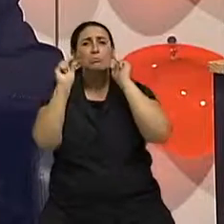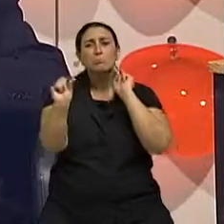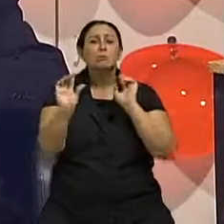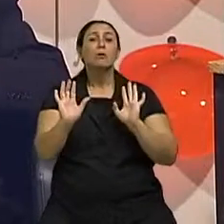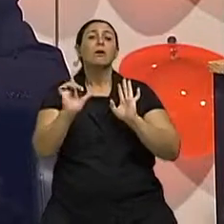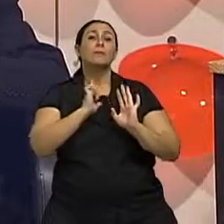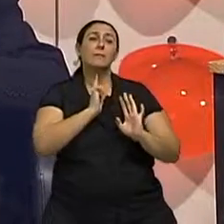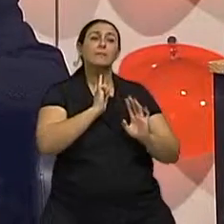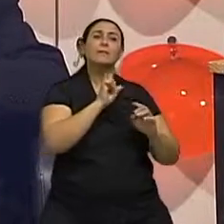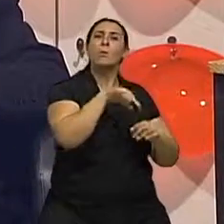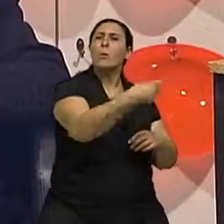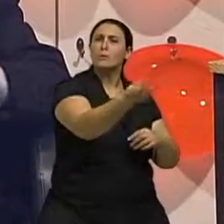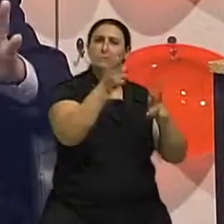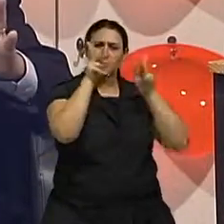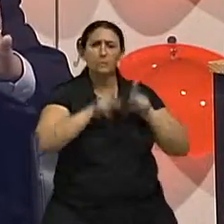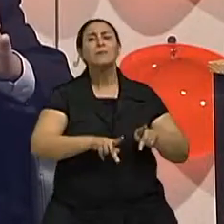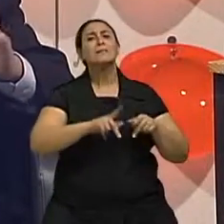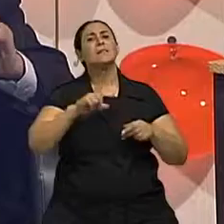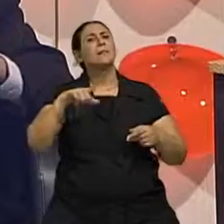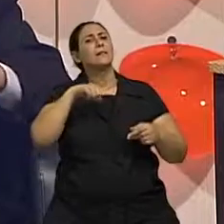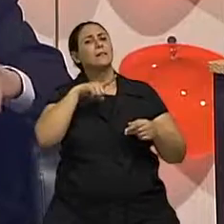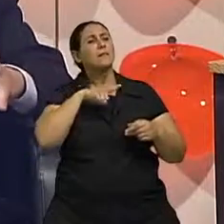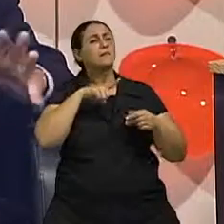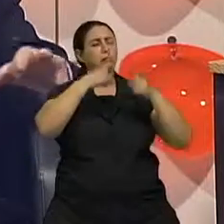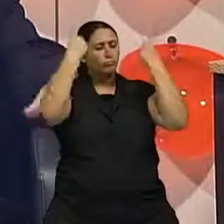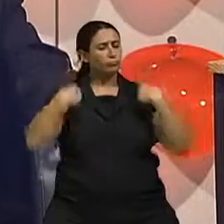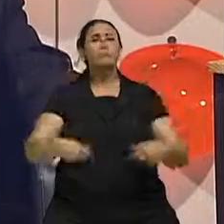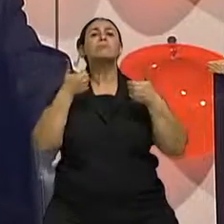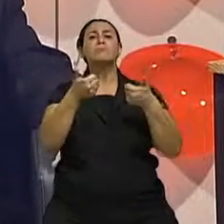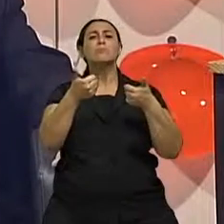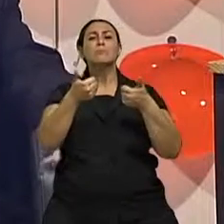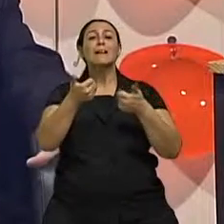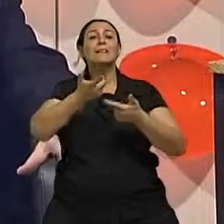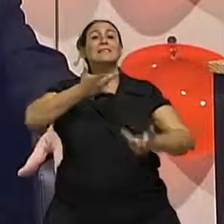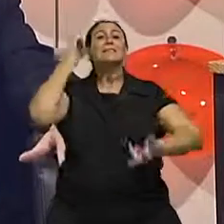-operatório e o paciente tem todos os exames normais, mas o pós-operatório é diferente.